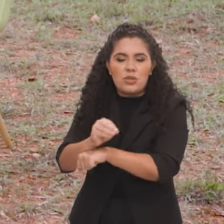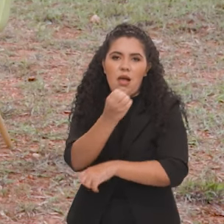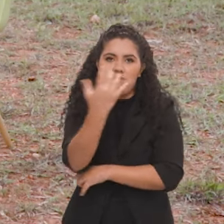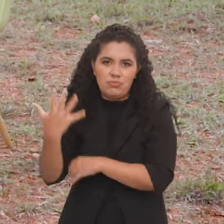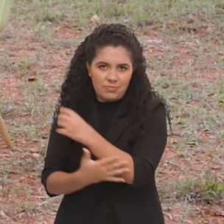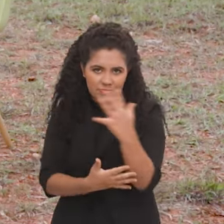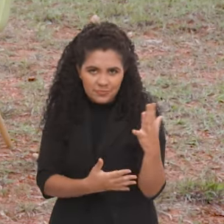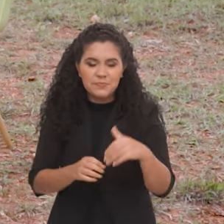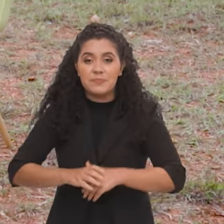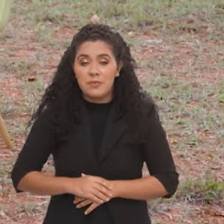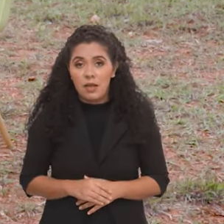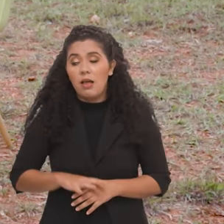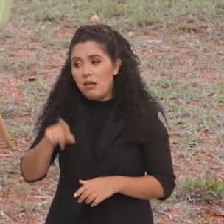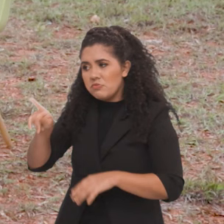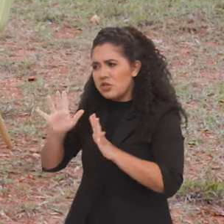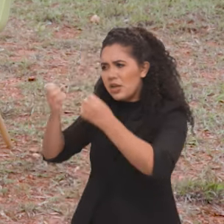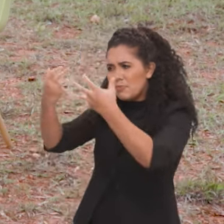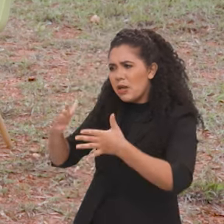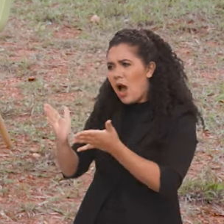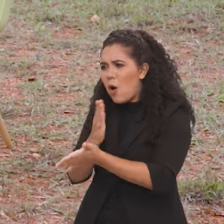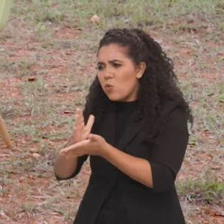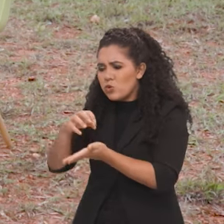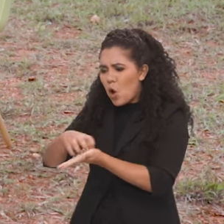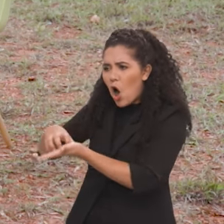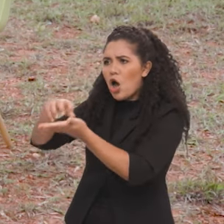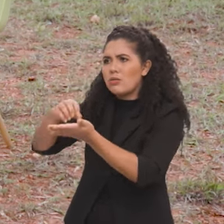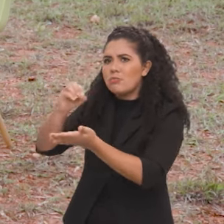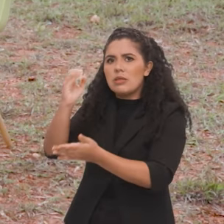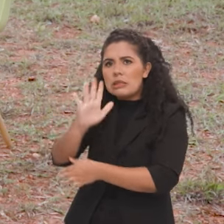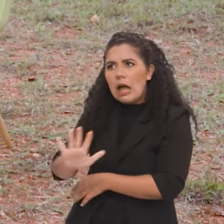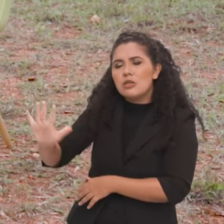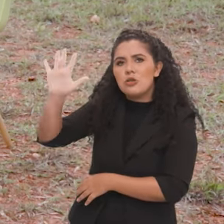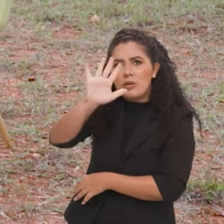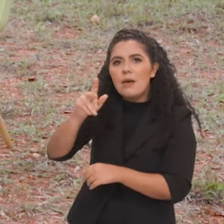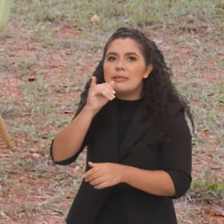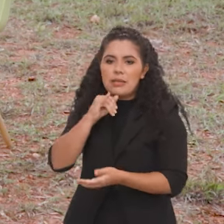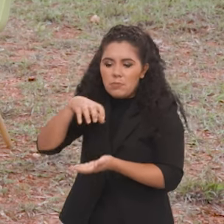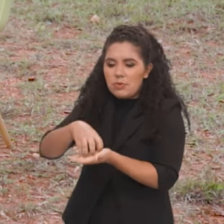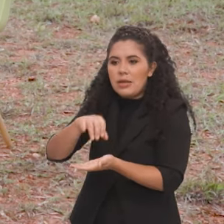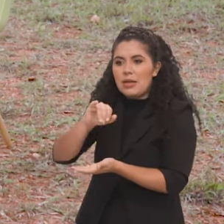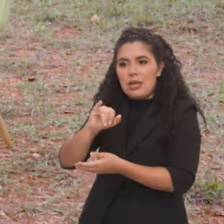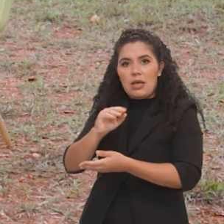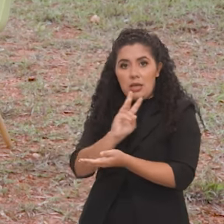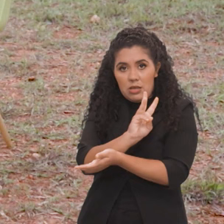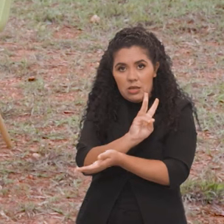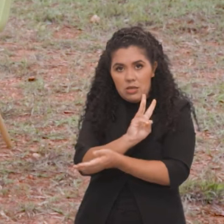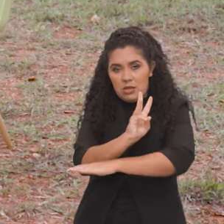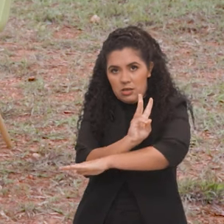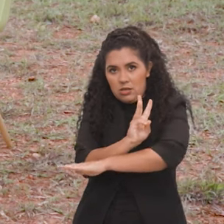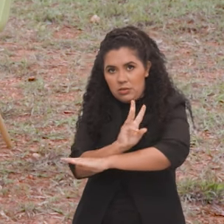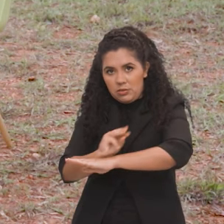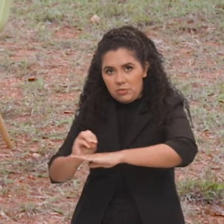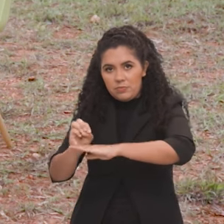O senhor citou já alguns órgãos nacionais, como o IBAMA, que são parceiros no trabalho. Existem organizações